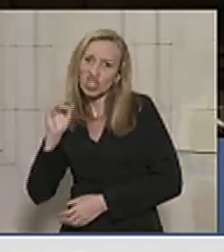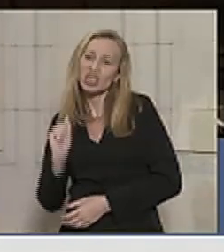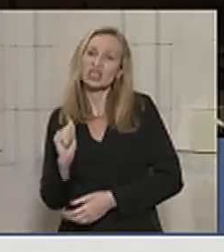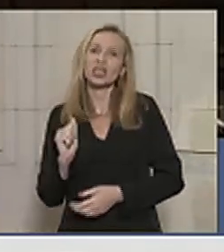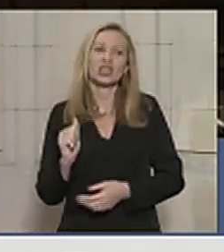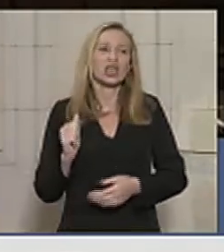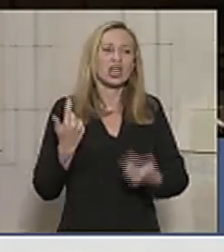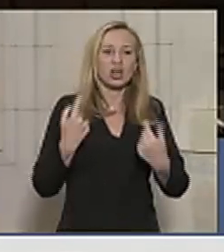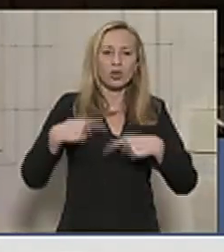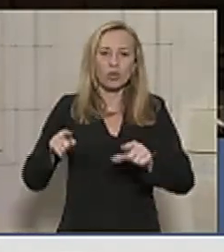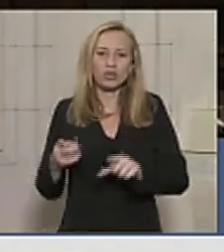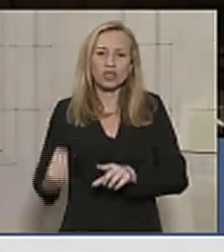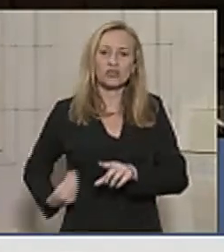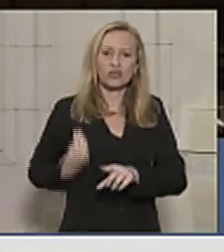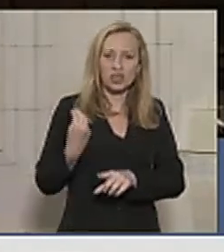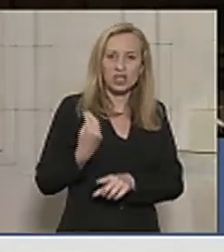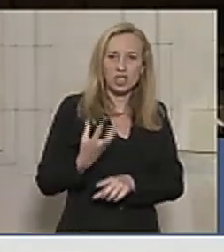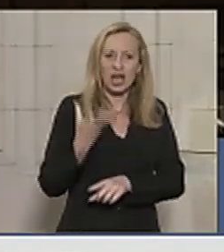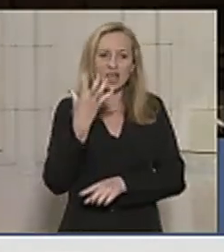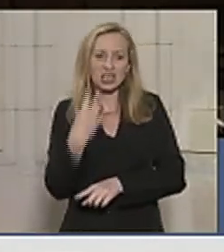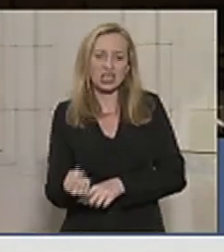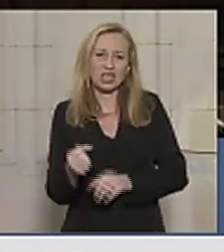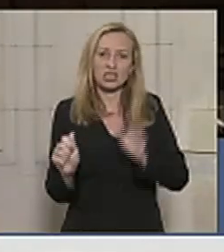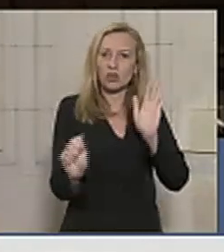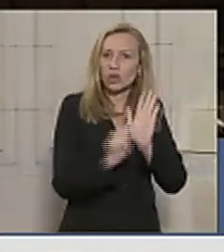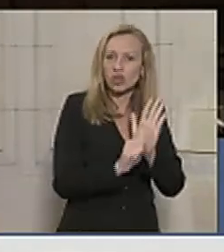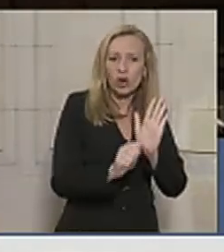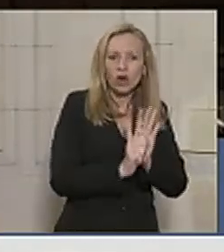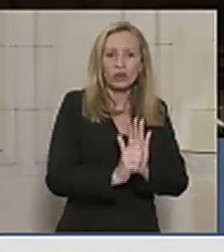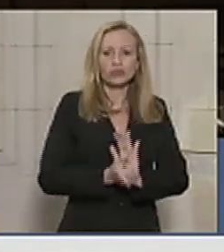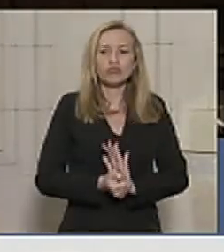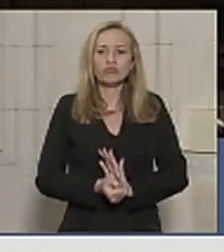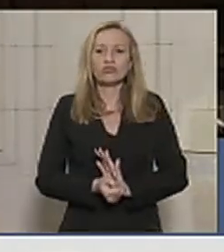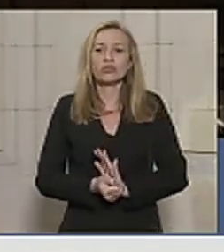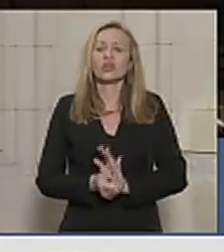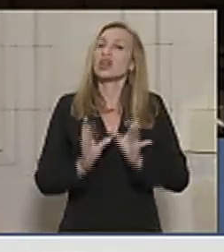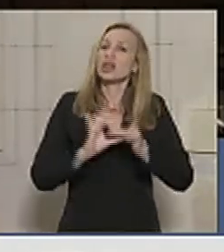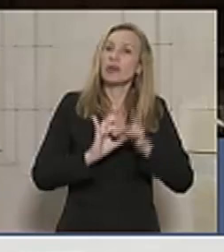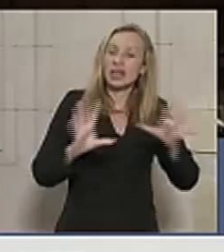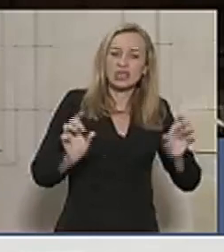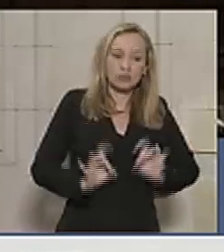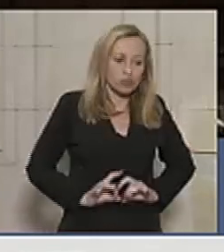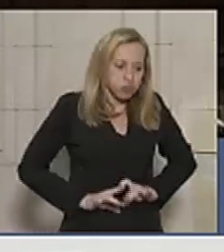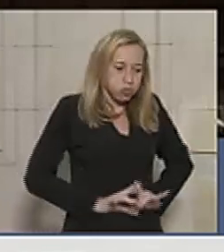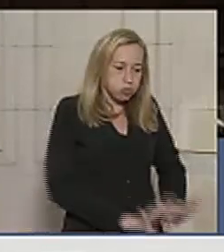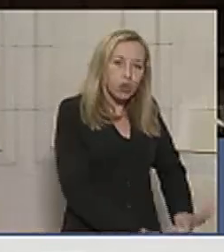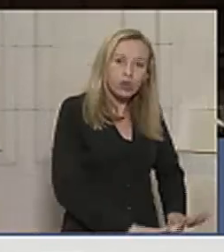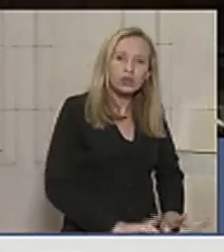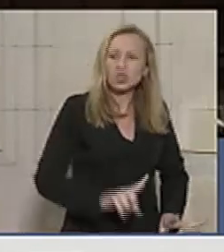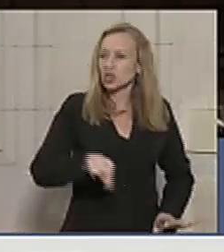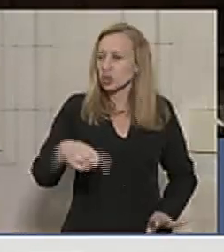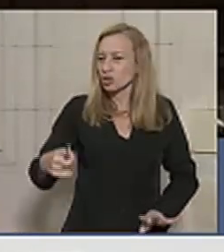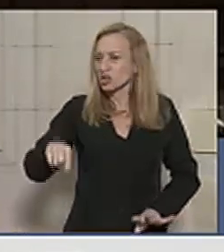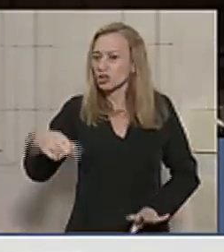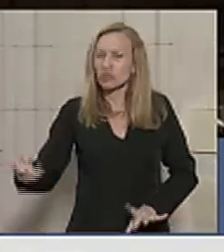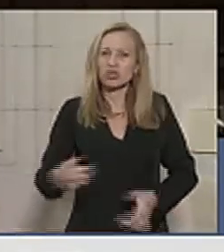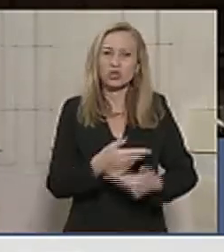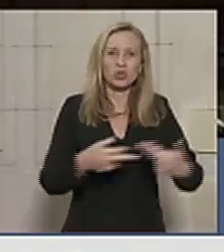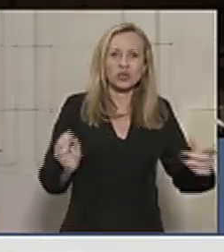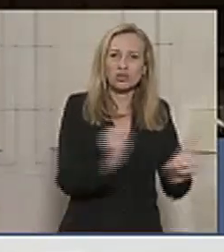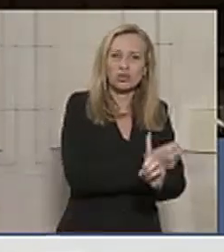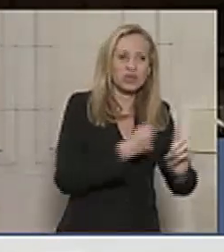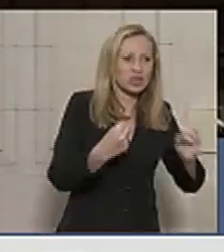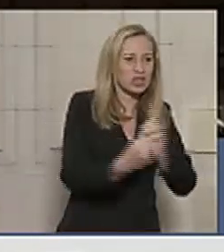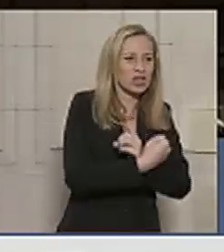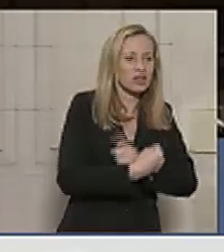contra a vida, favor ao consumo de droga, que é a favor da liberação do aborto, outras mazelas sociais, a